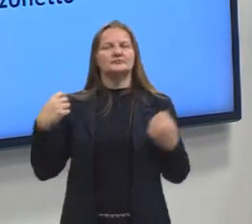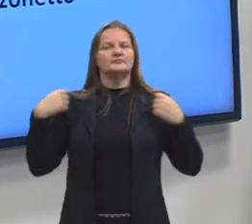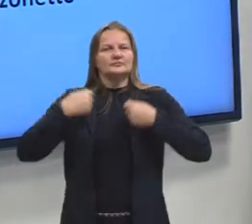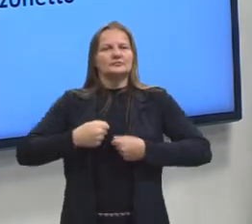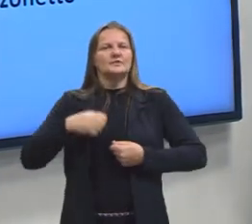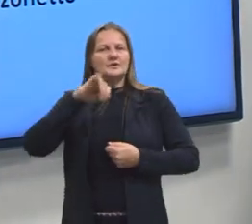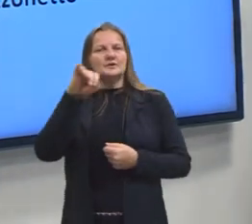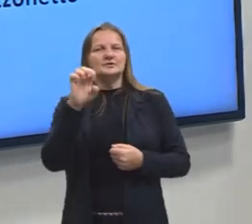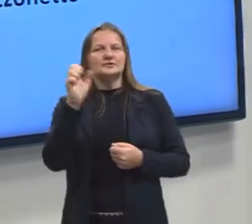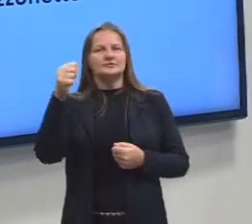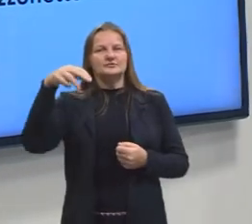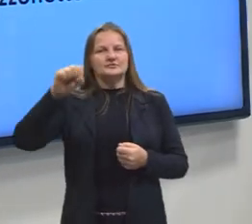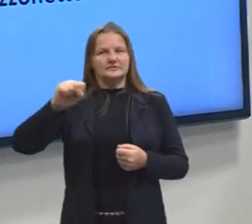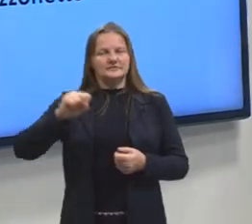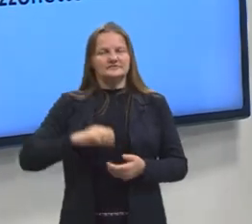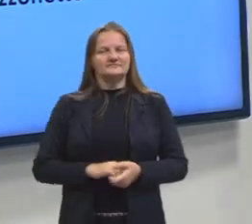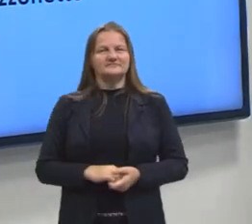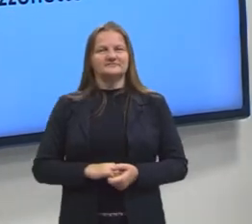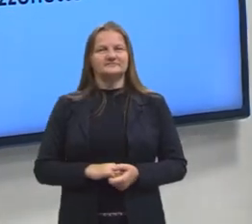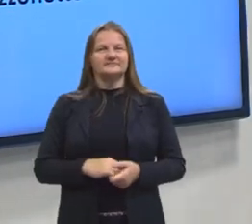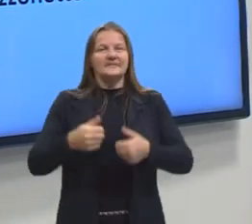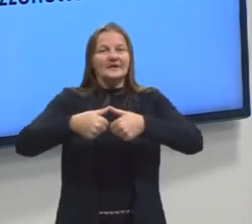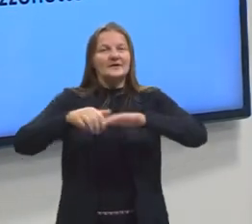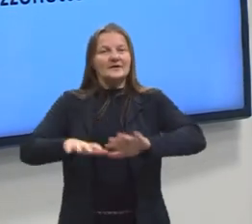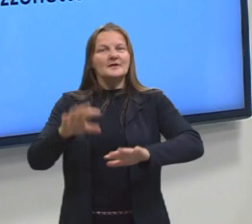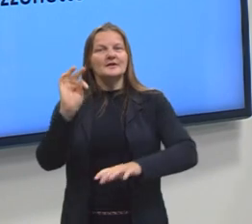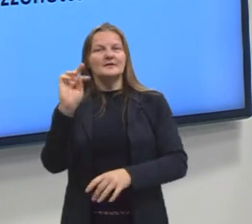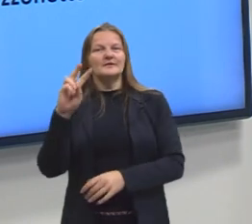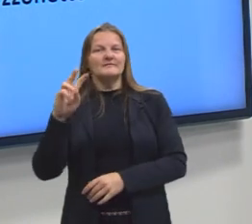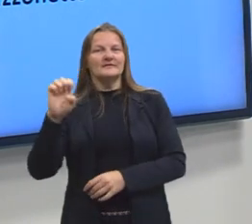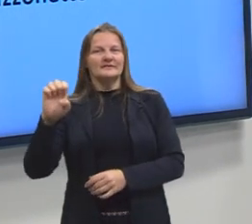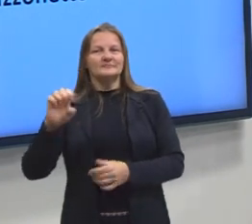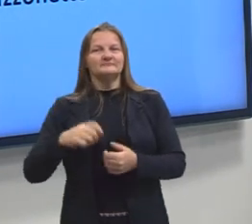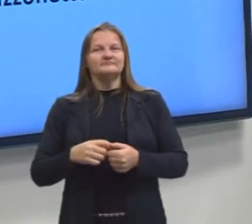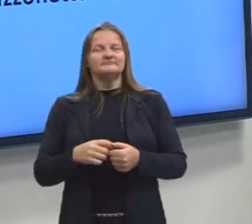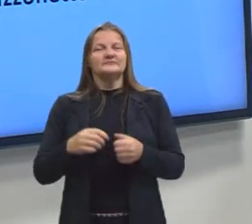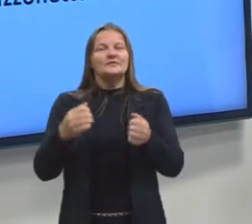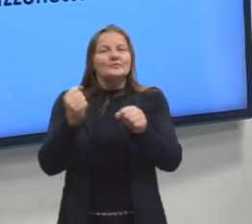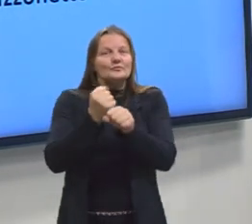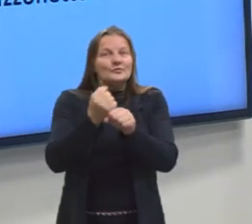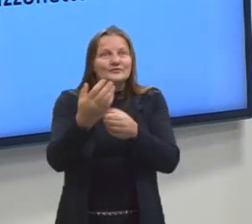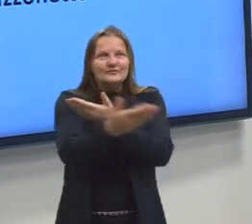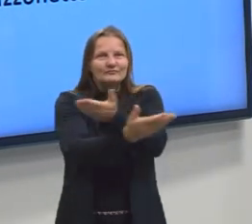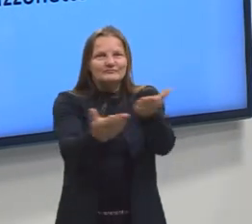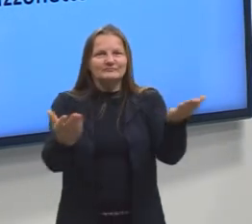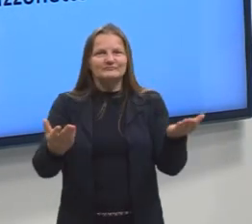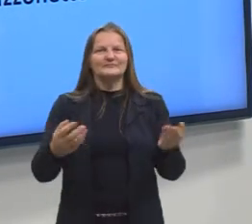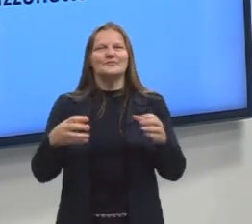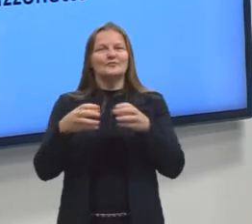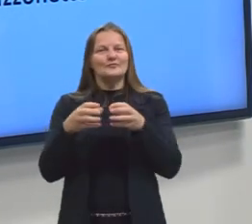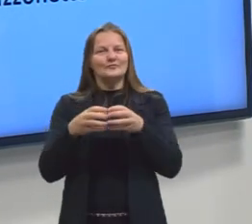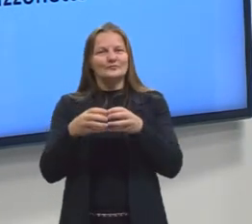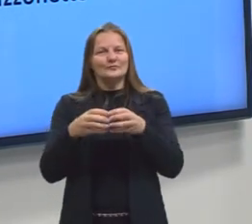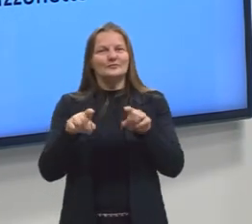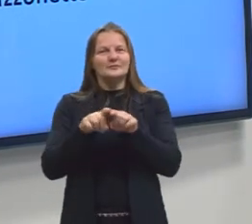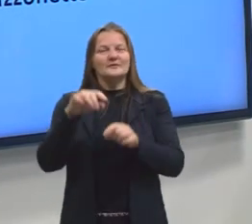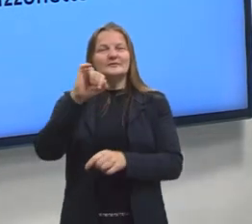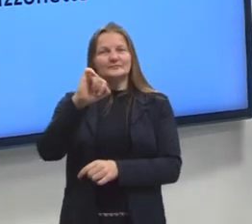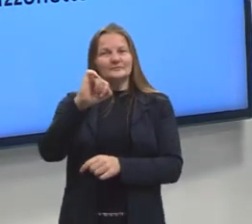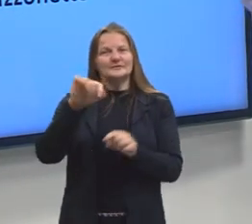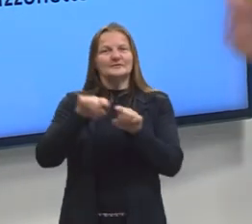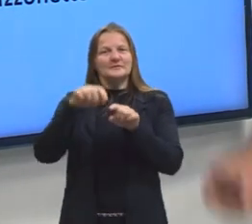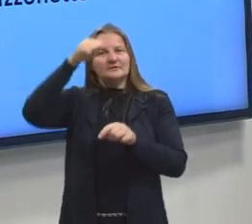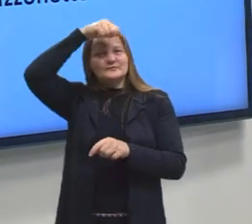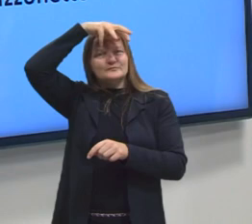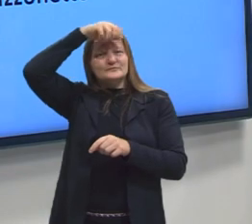camisa jeans por cima da camiseta, estou aqui na TVE junto com a produção da TVE, também junto com a Lucimé e a